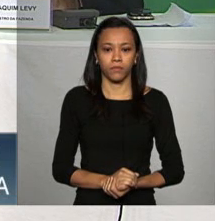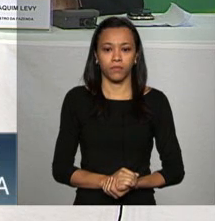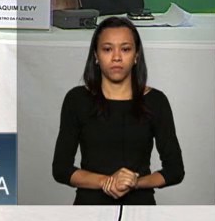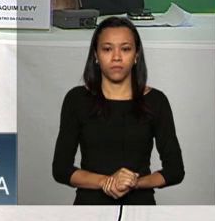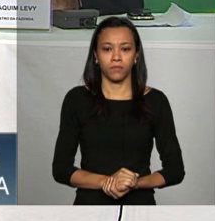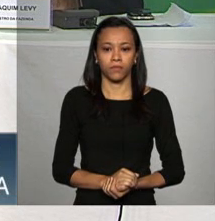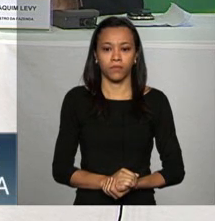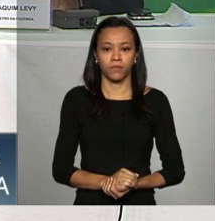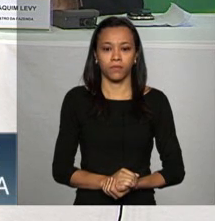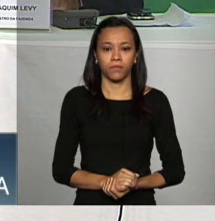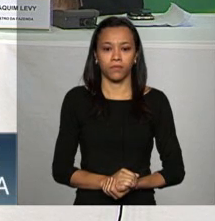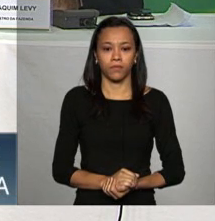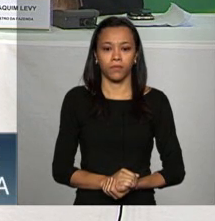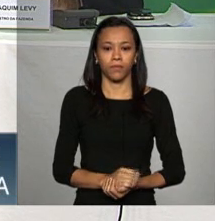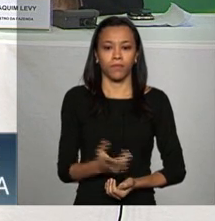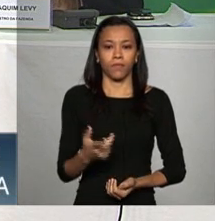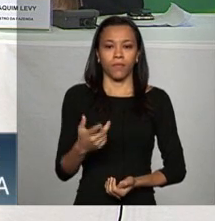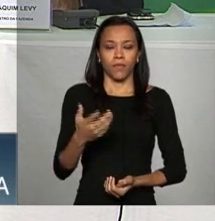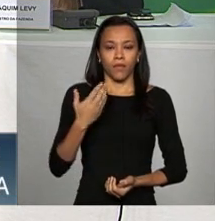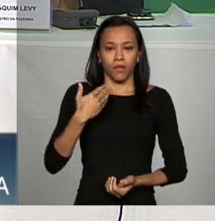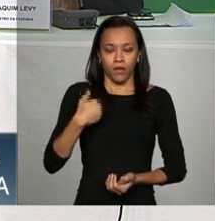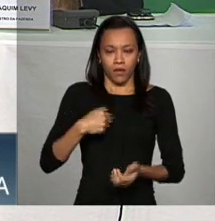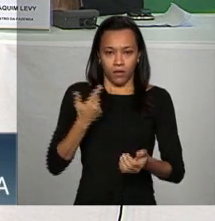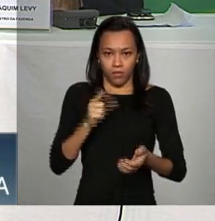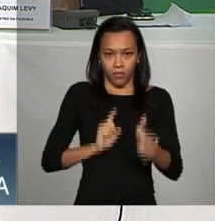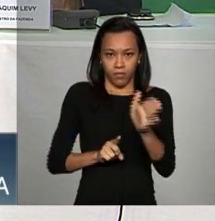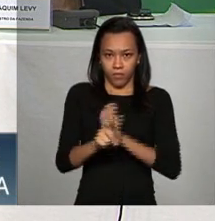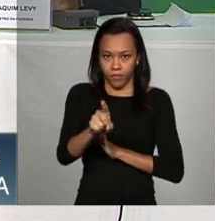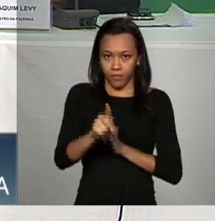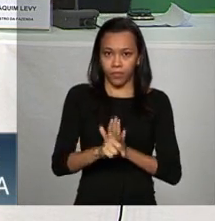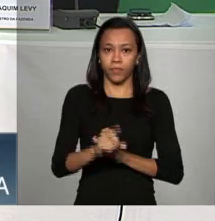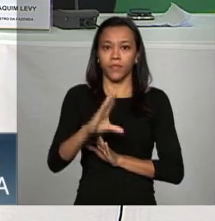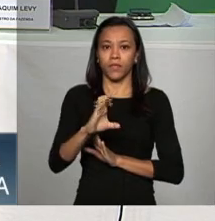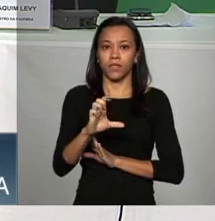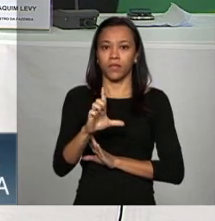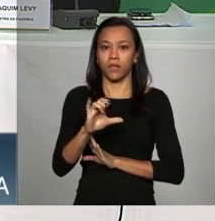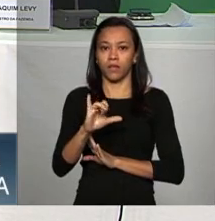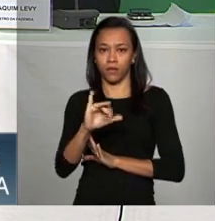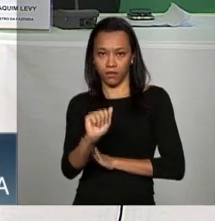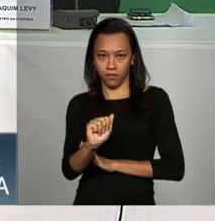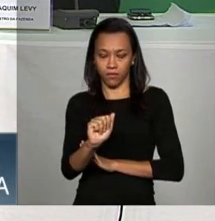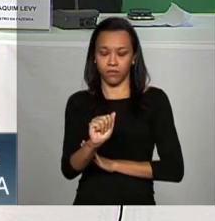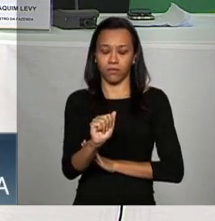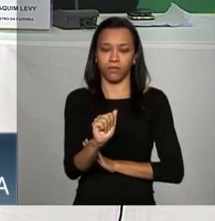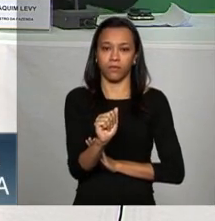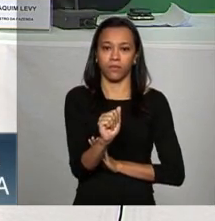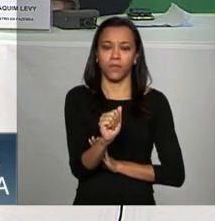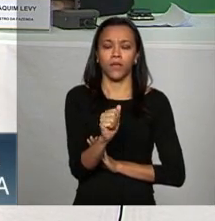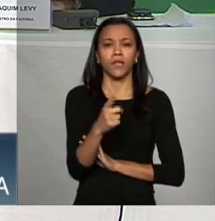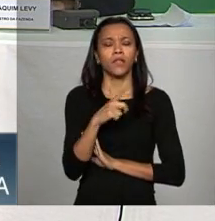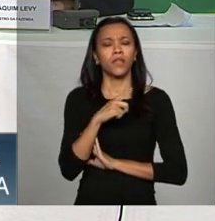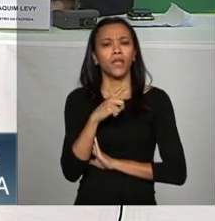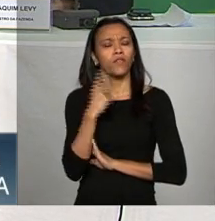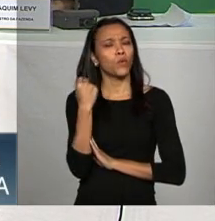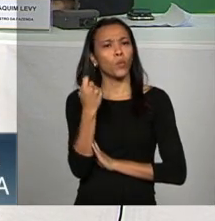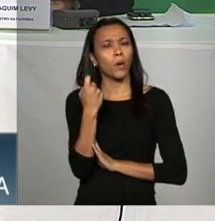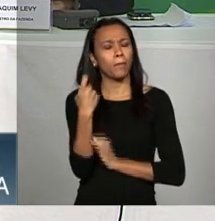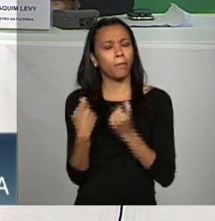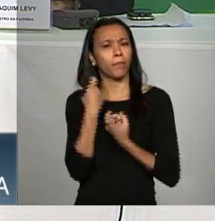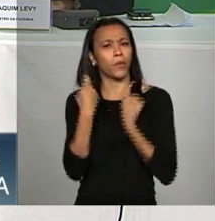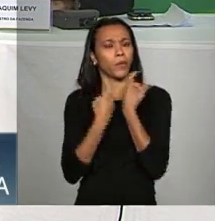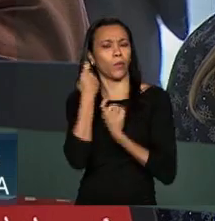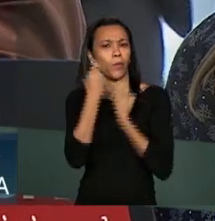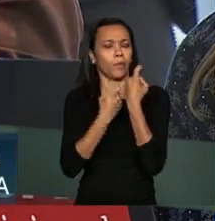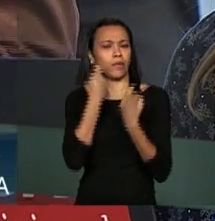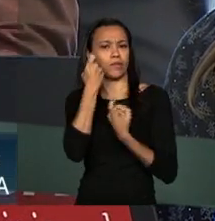alô aqui Célia Frouf do broadcast agência de estado havia uma preocupação muito grande de